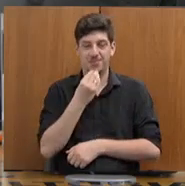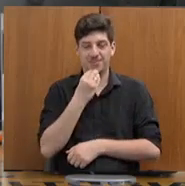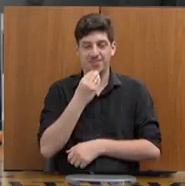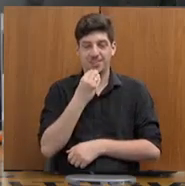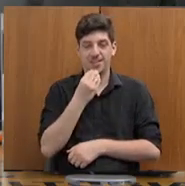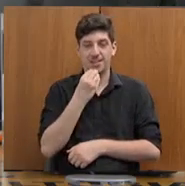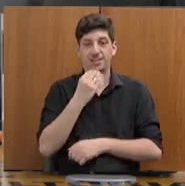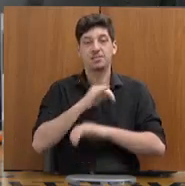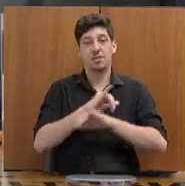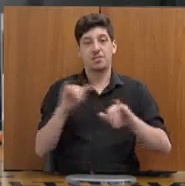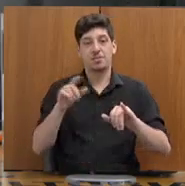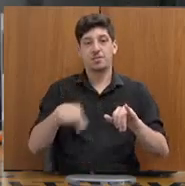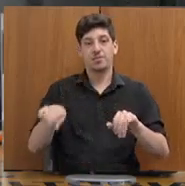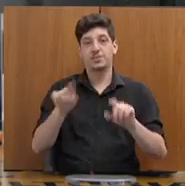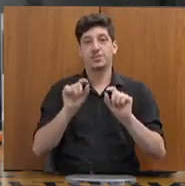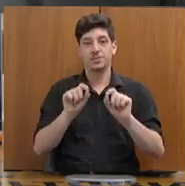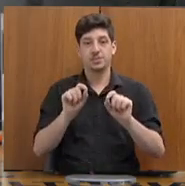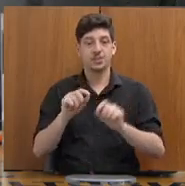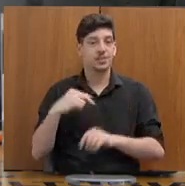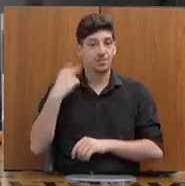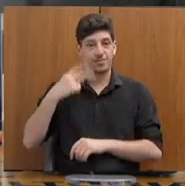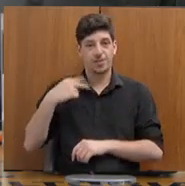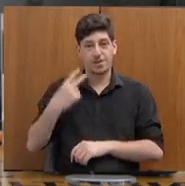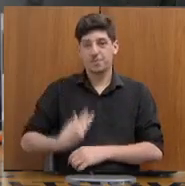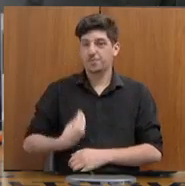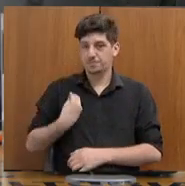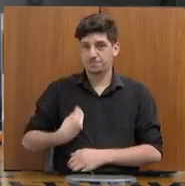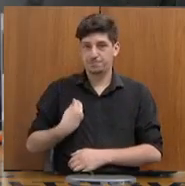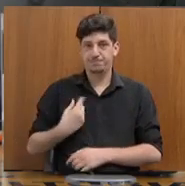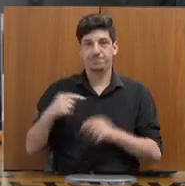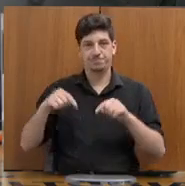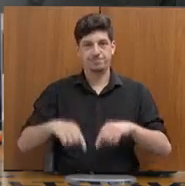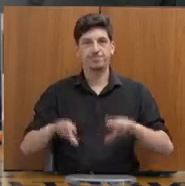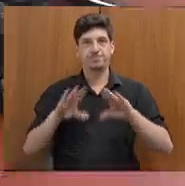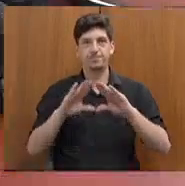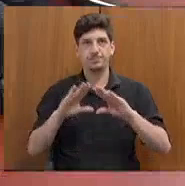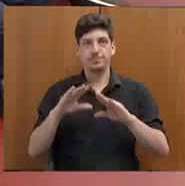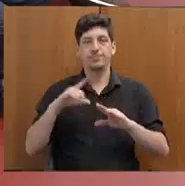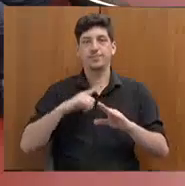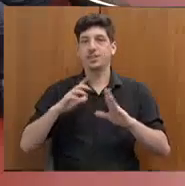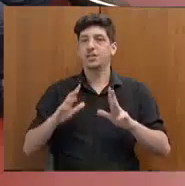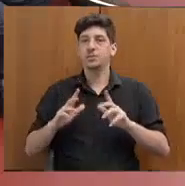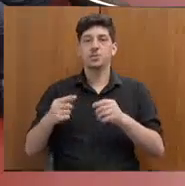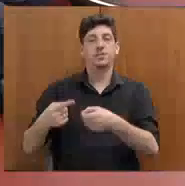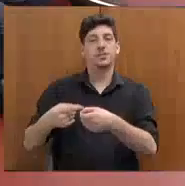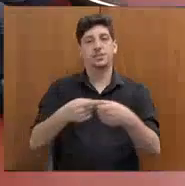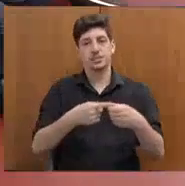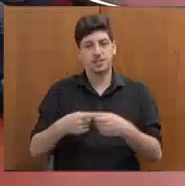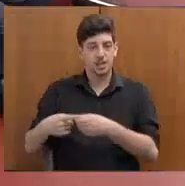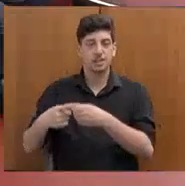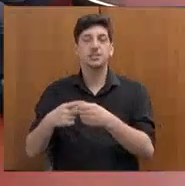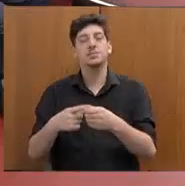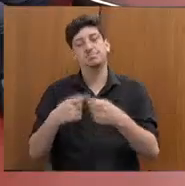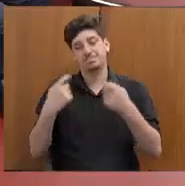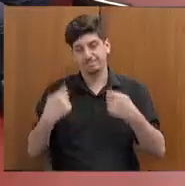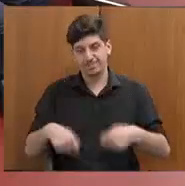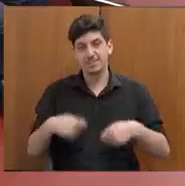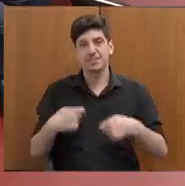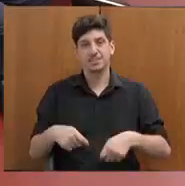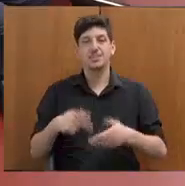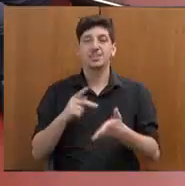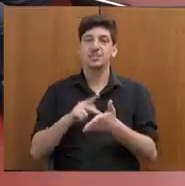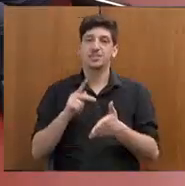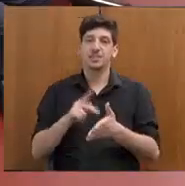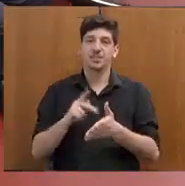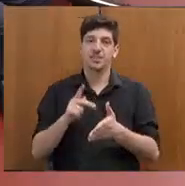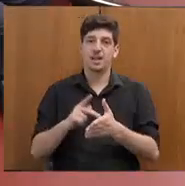e dizer aqui para os vereadores, nós temos vereadores aqui presentes, em todos os municípios deveria ser implantado. No